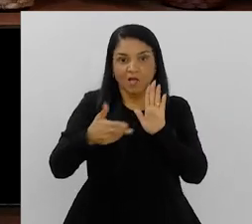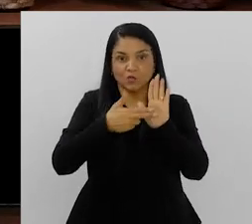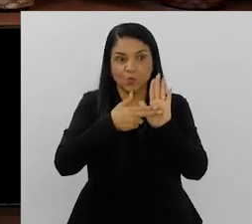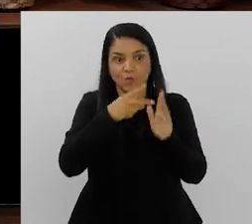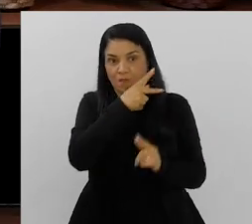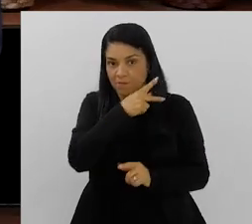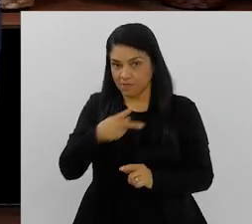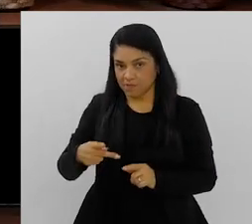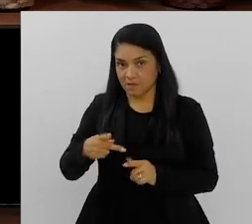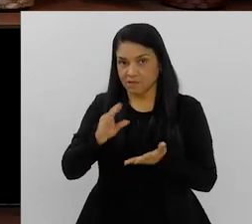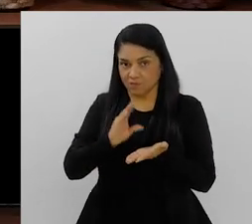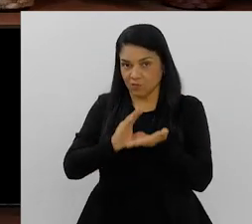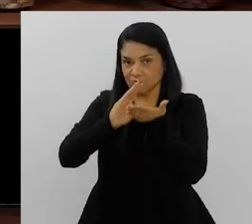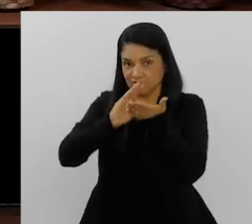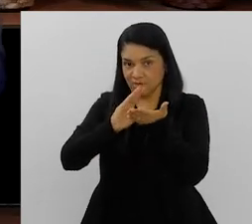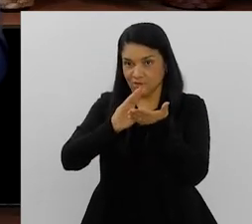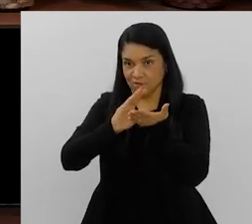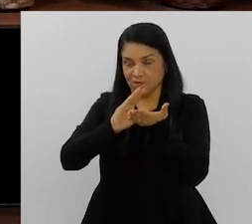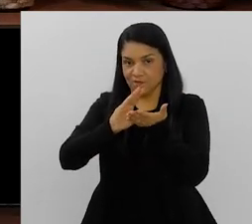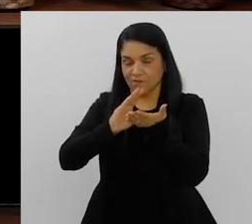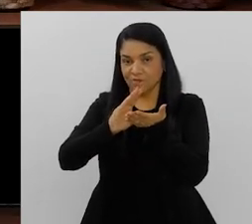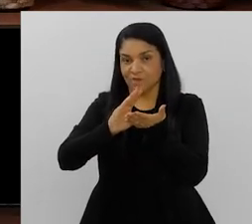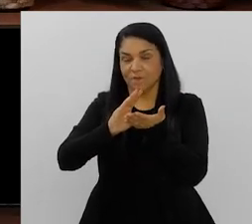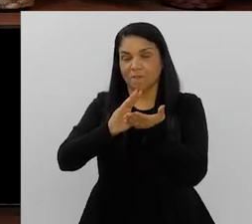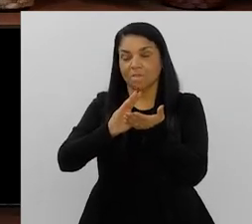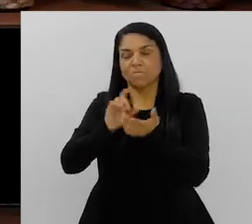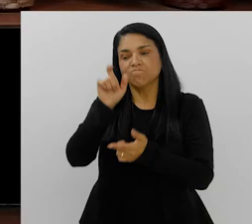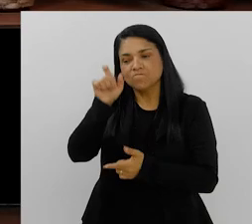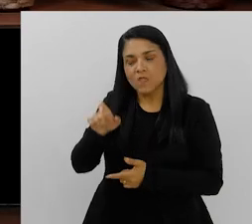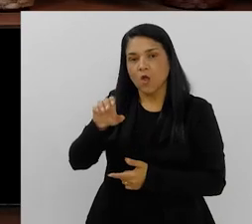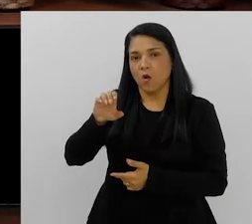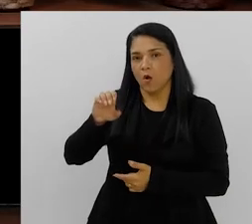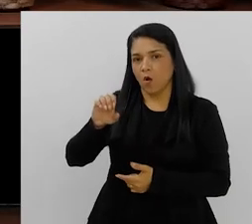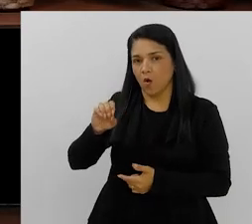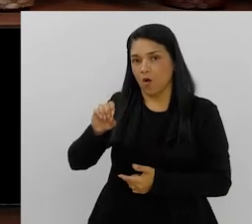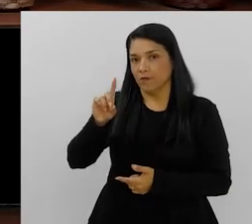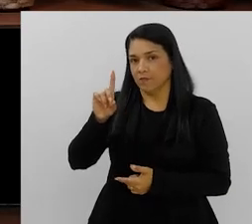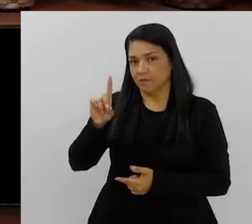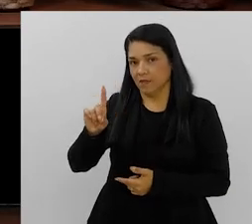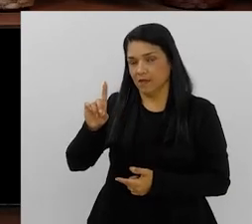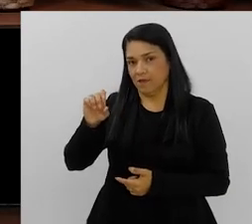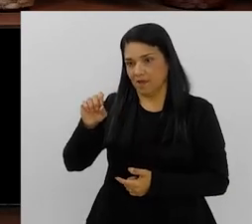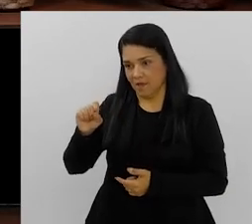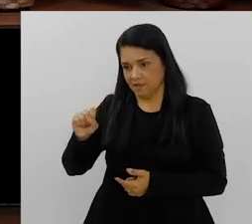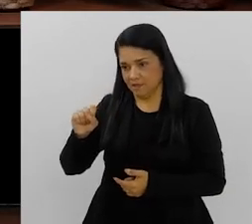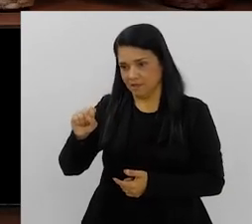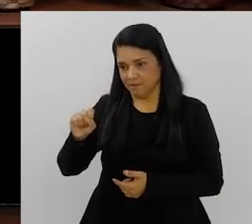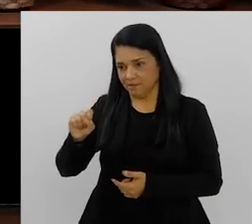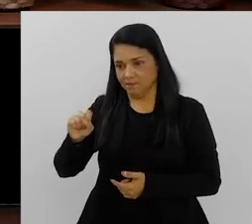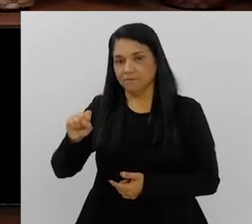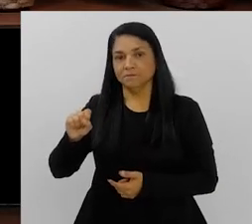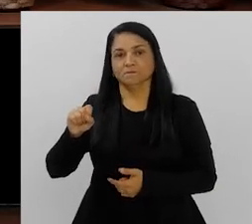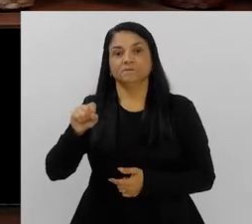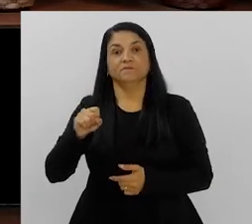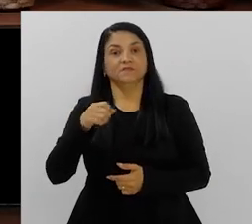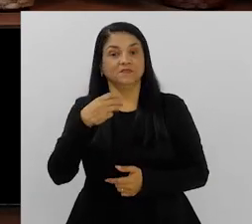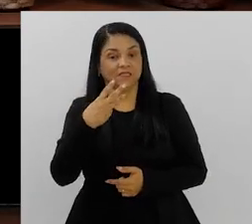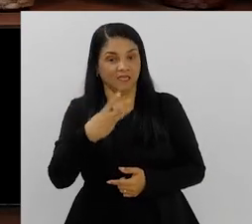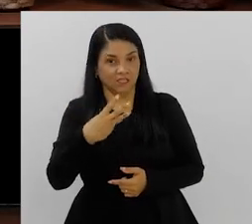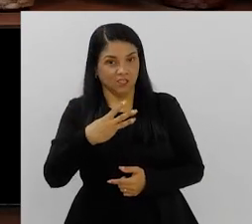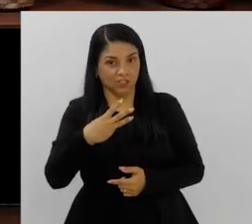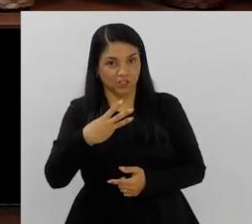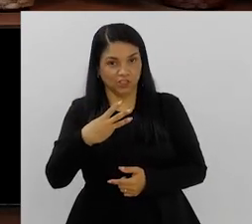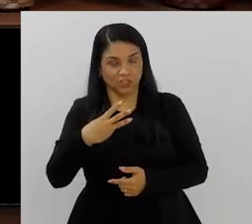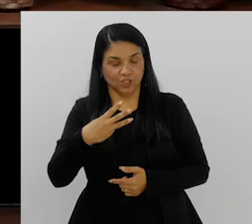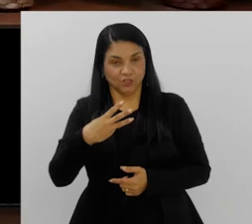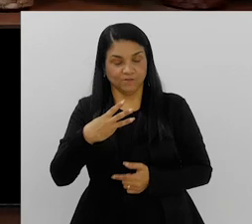na iminência de assumir a presidência do conselho. Essa, esse ODS, né? Que a ONU estabeleceu, que é